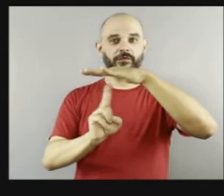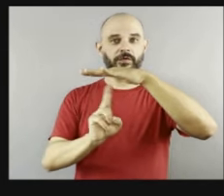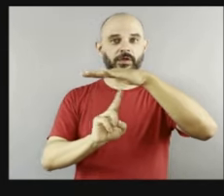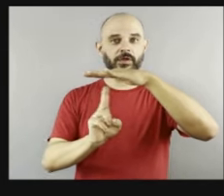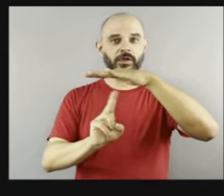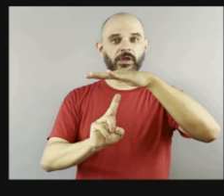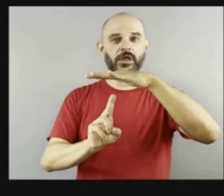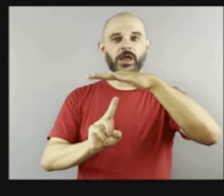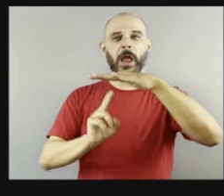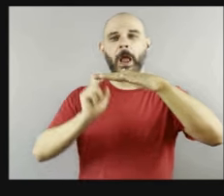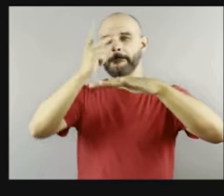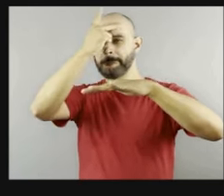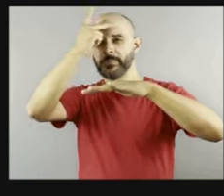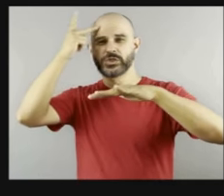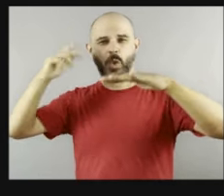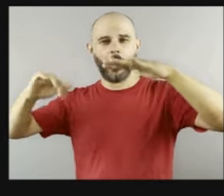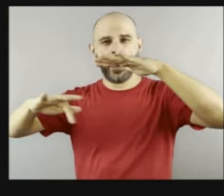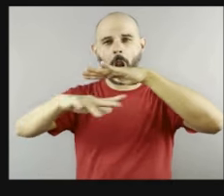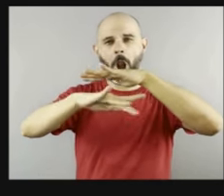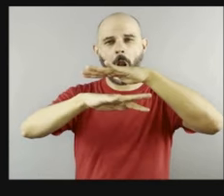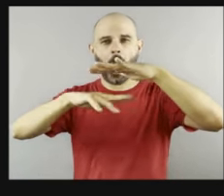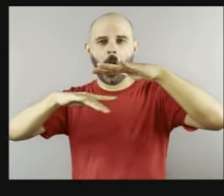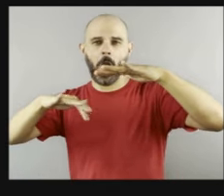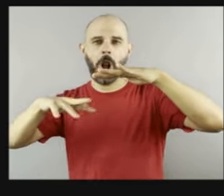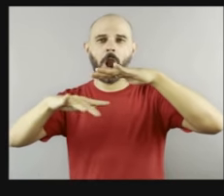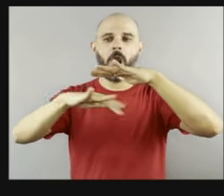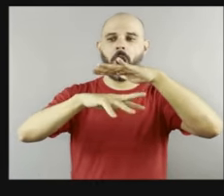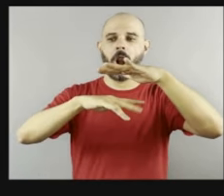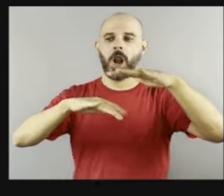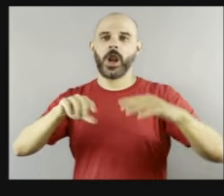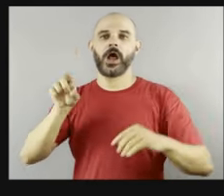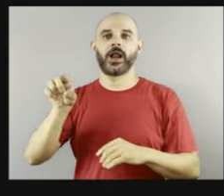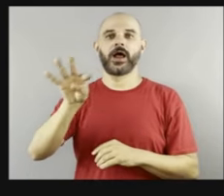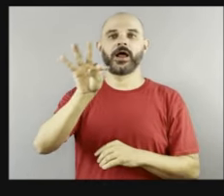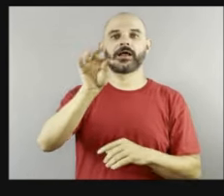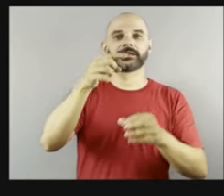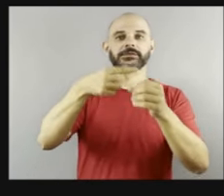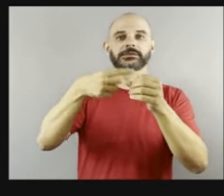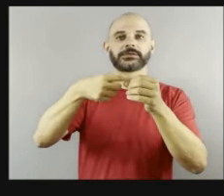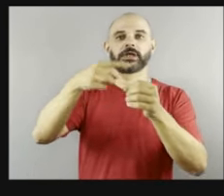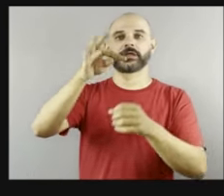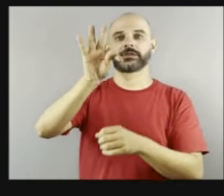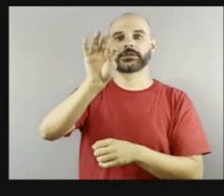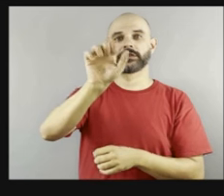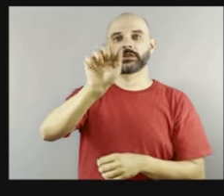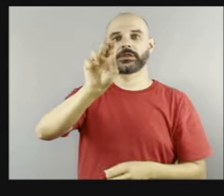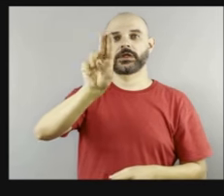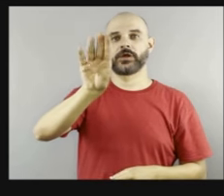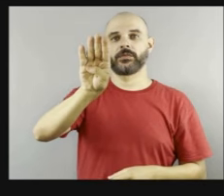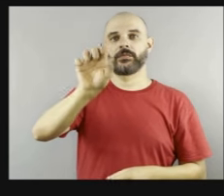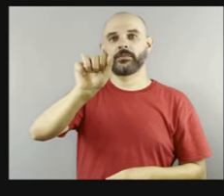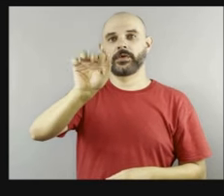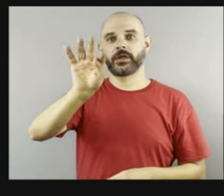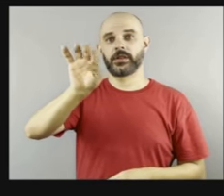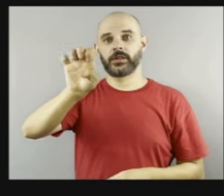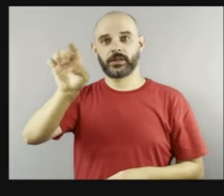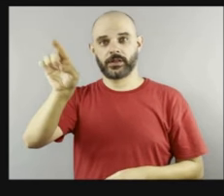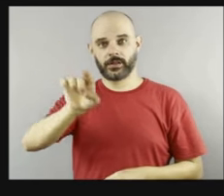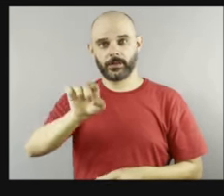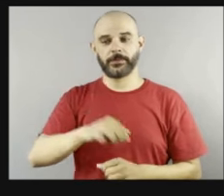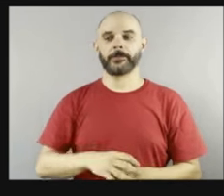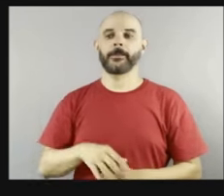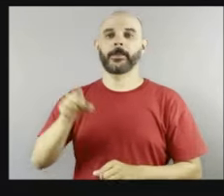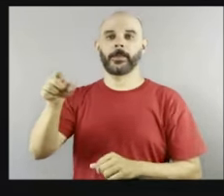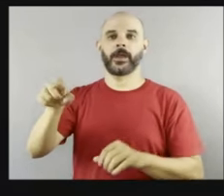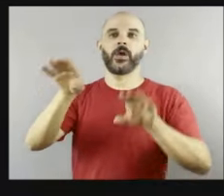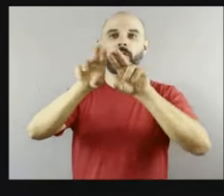Ah, isso foi em Albaté, não é? Deixa eu ver se eu me empreite um pouquinho. essa imagem aqui ainda é do Museu da Inclusão. É, essa é do Museu da Inclusão,